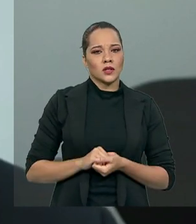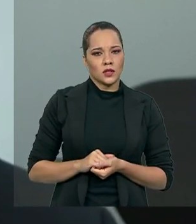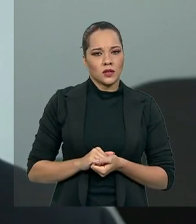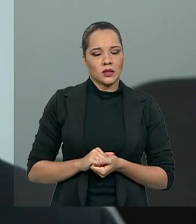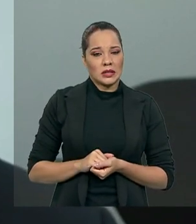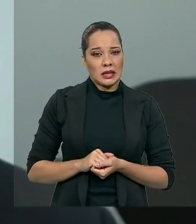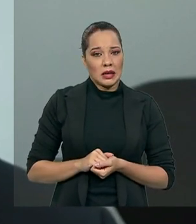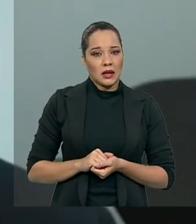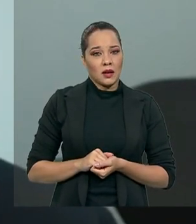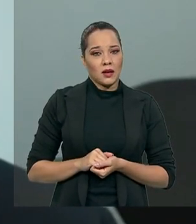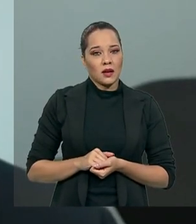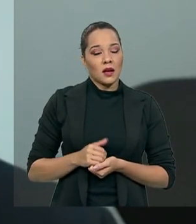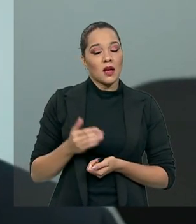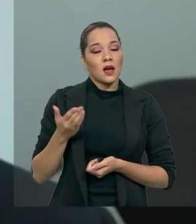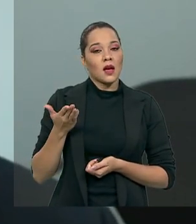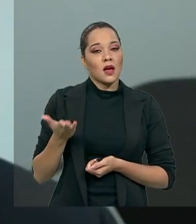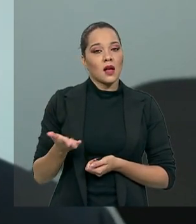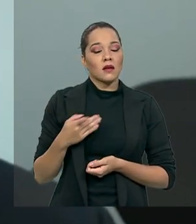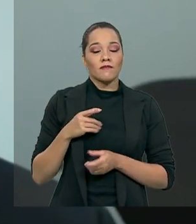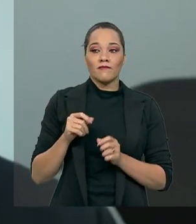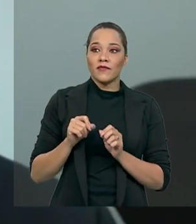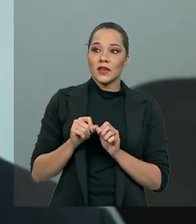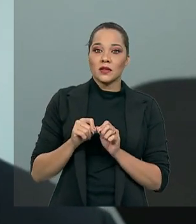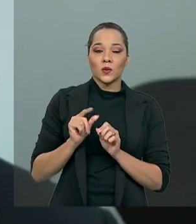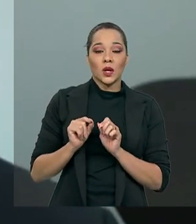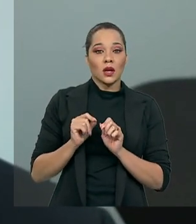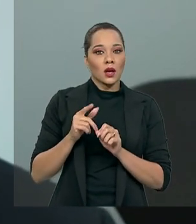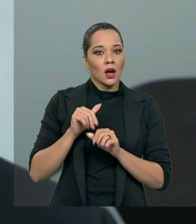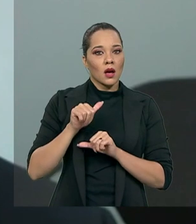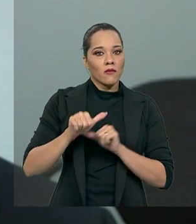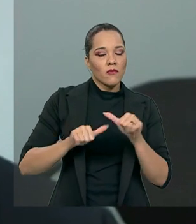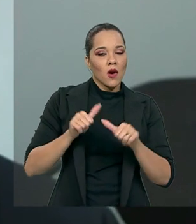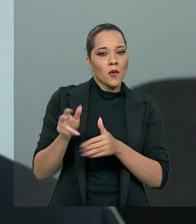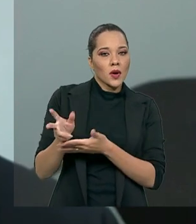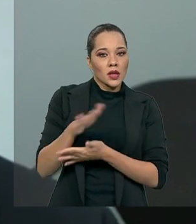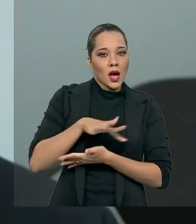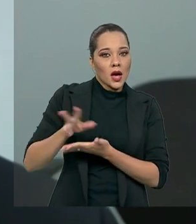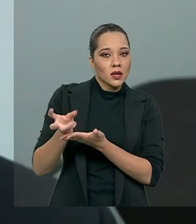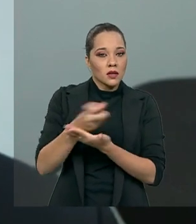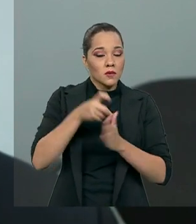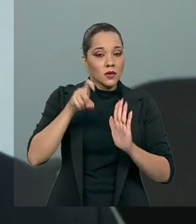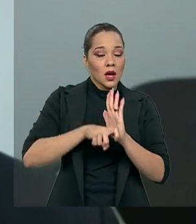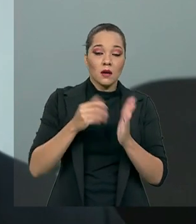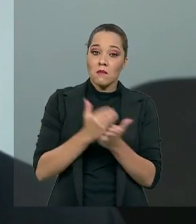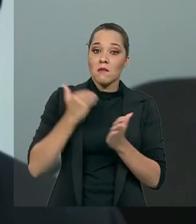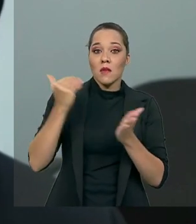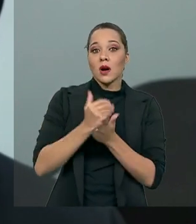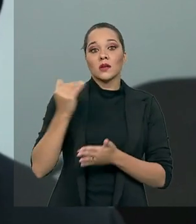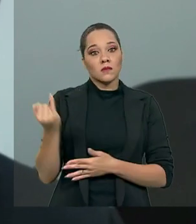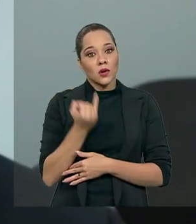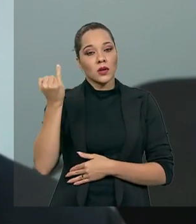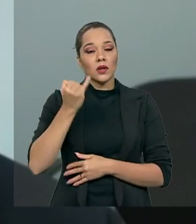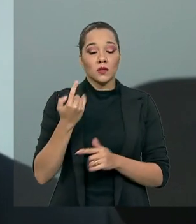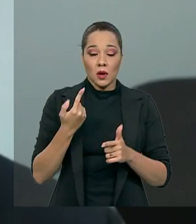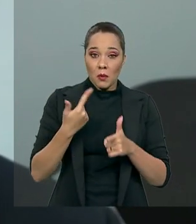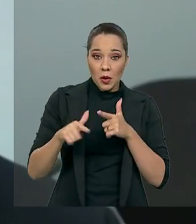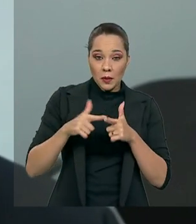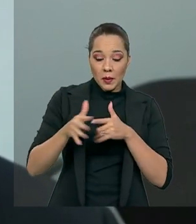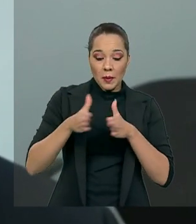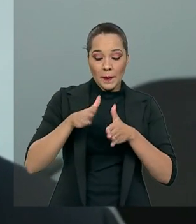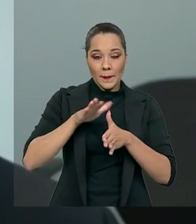ela tornou a reforma tributária ainda mais importante. Por quê? Nós vamos sair da pandemia